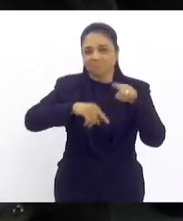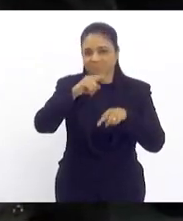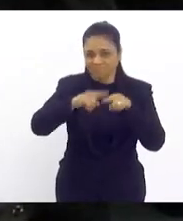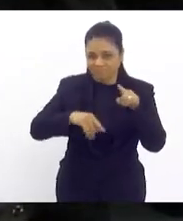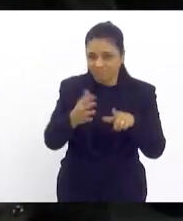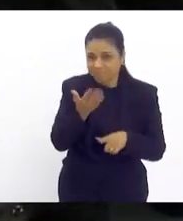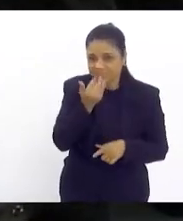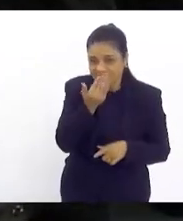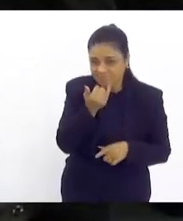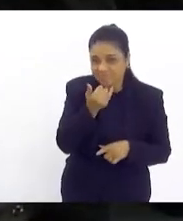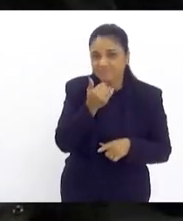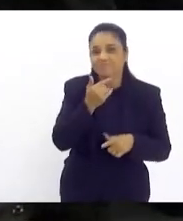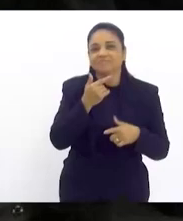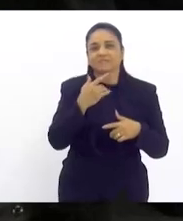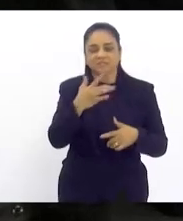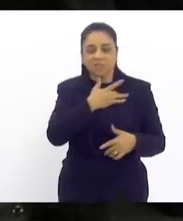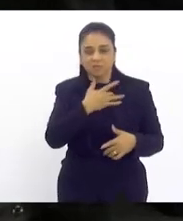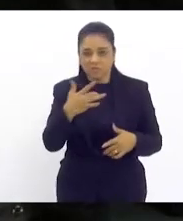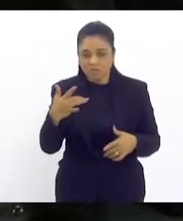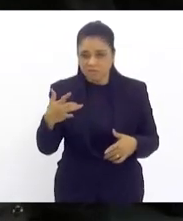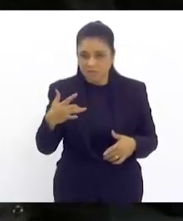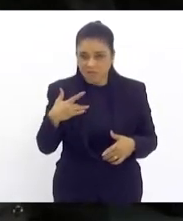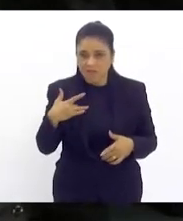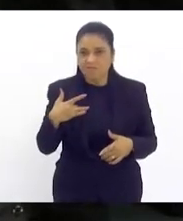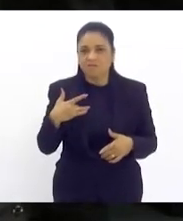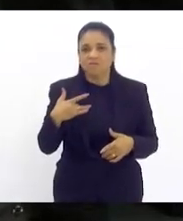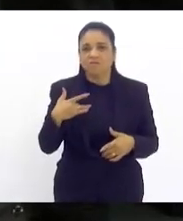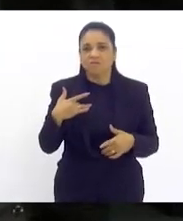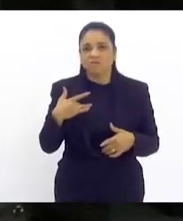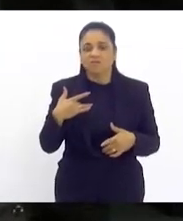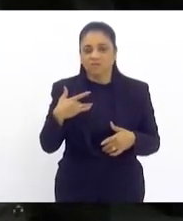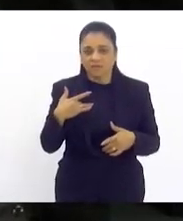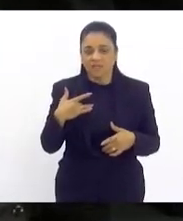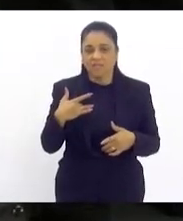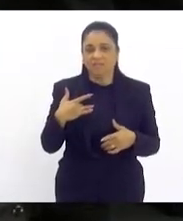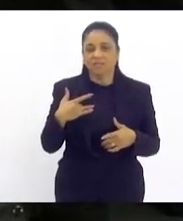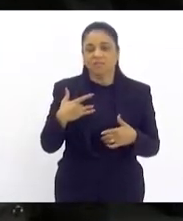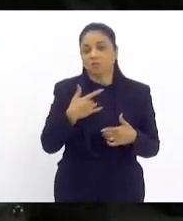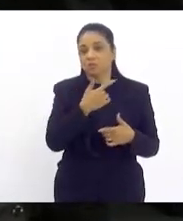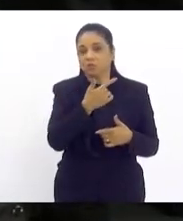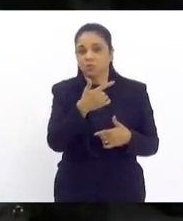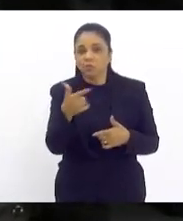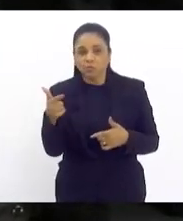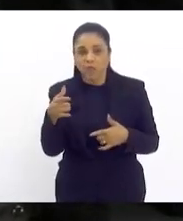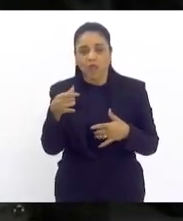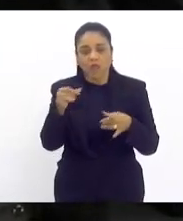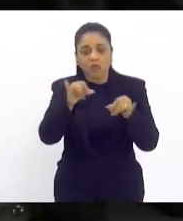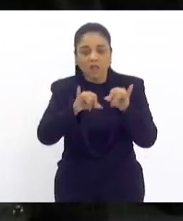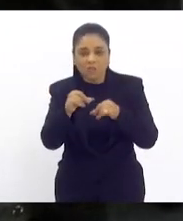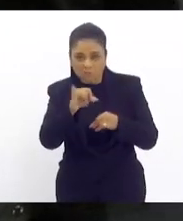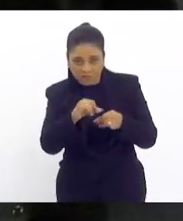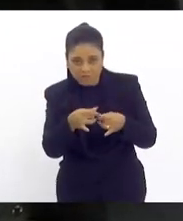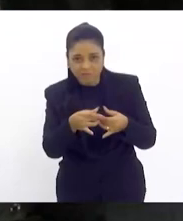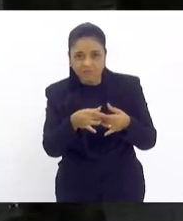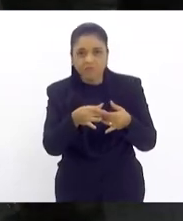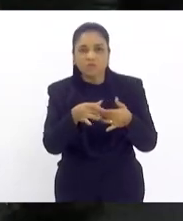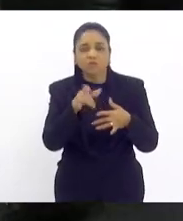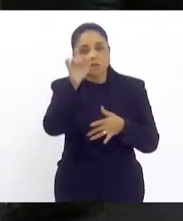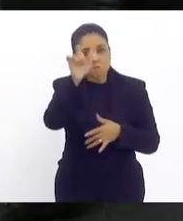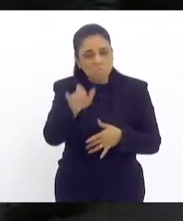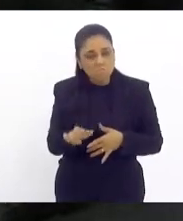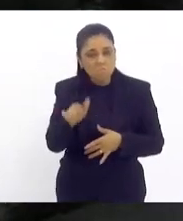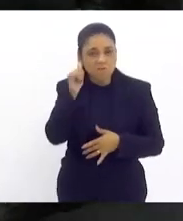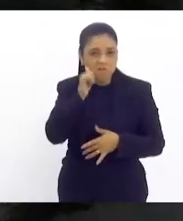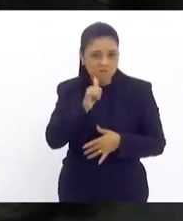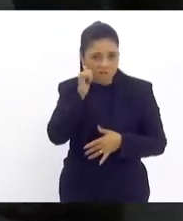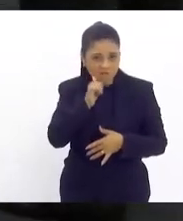alimentação, alimentação saudável, que sai dessa lógica de agrotóxico. Importante também, quando estamos falando dessas mulheres, das